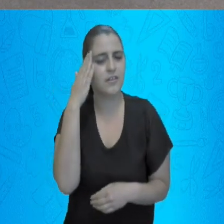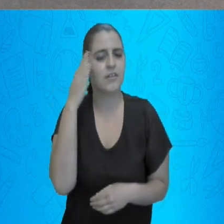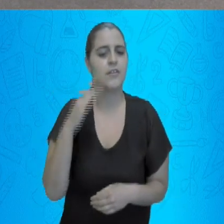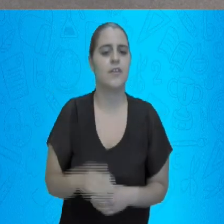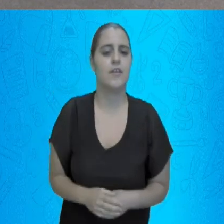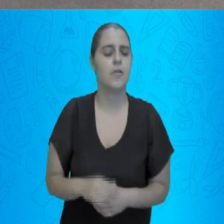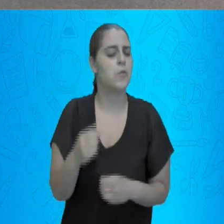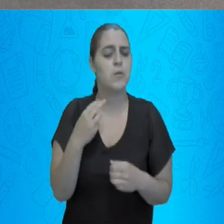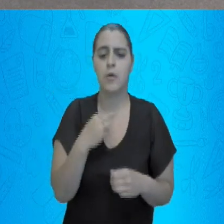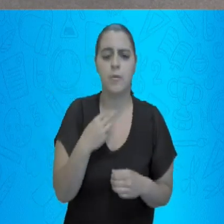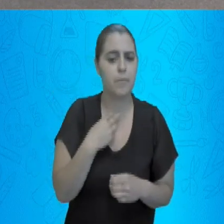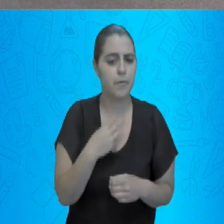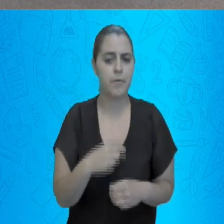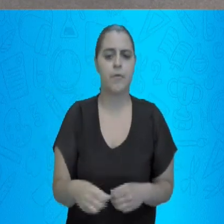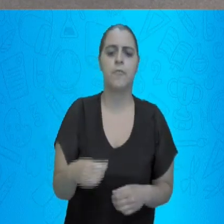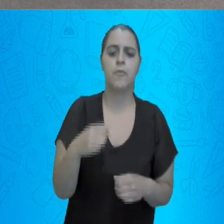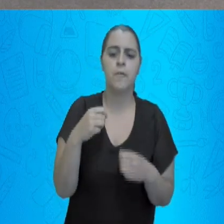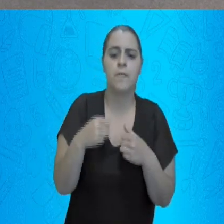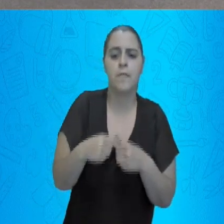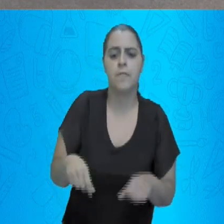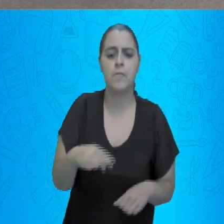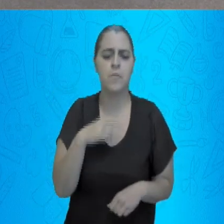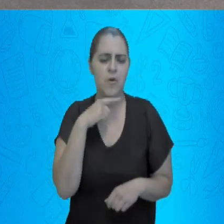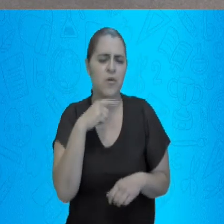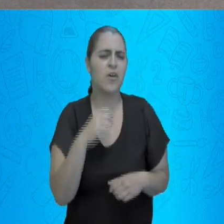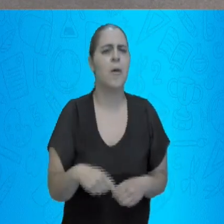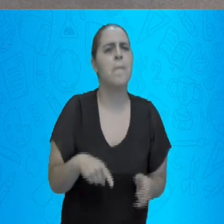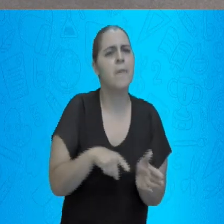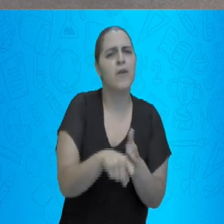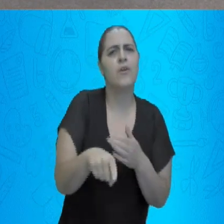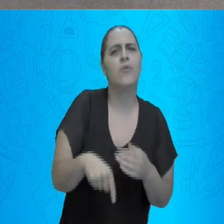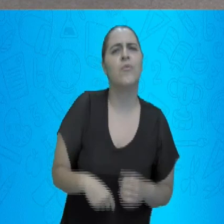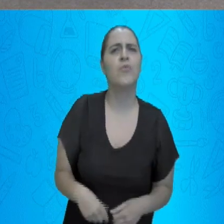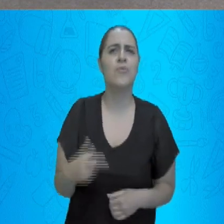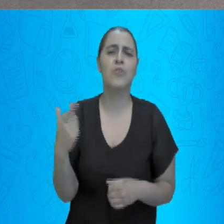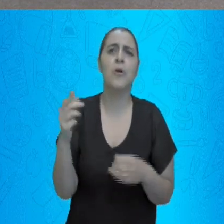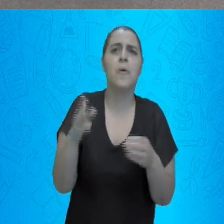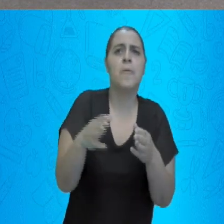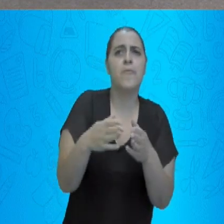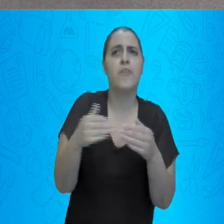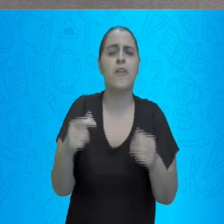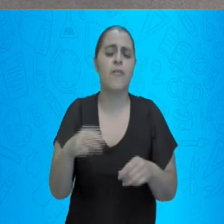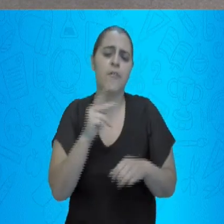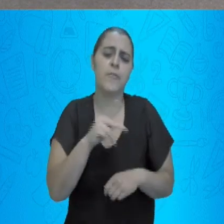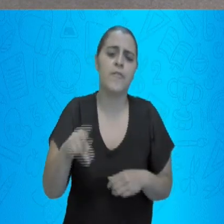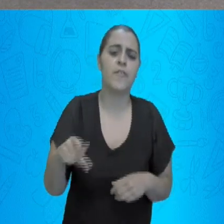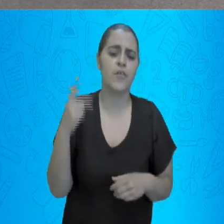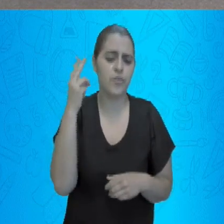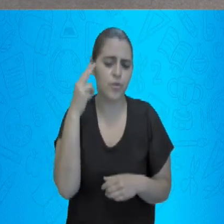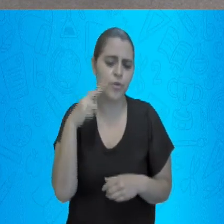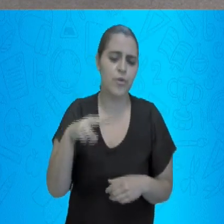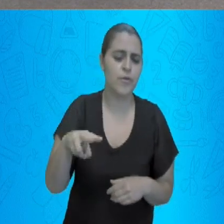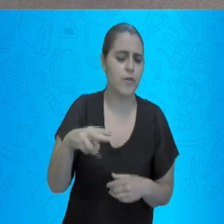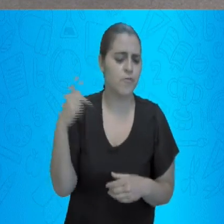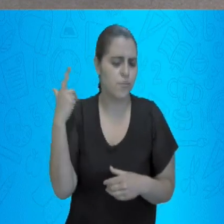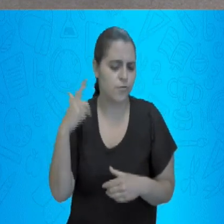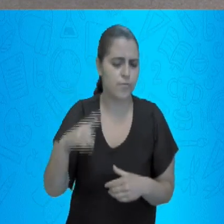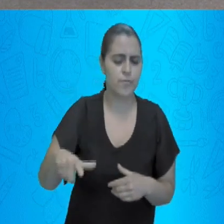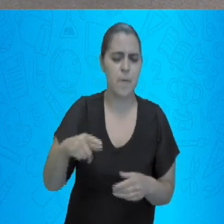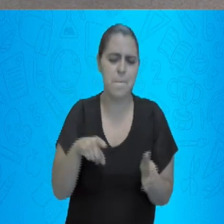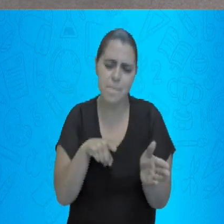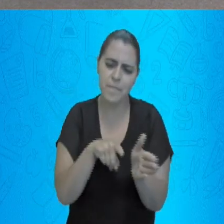ficar com dúvida. E sempre pergunte, questione. Não entendeu? Veja de novo. Se não entendeu,